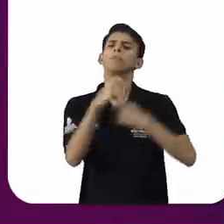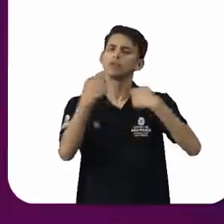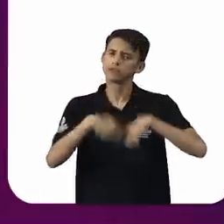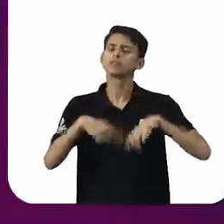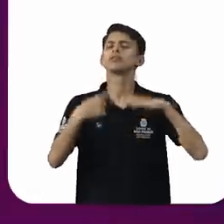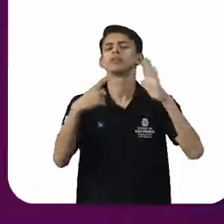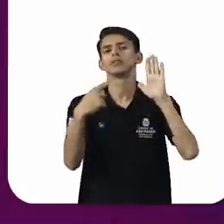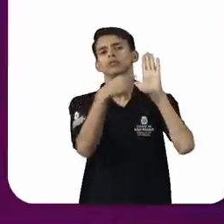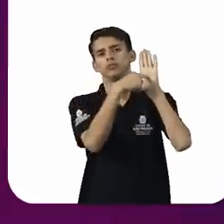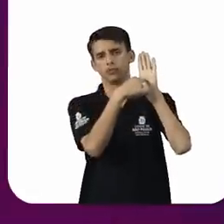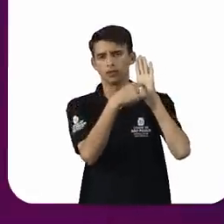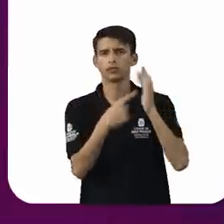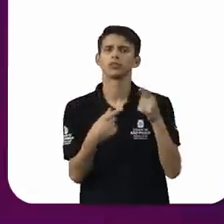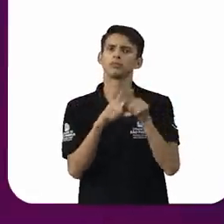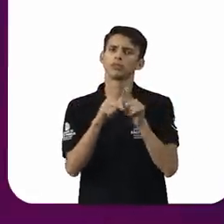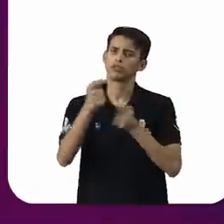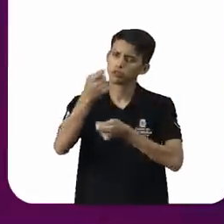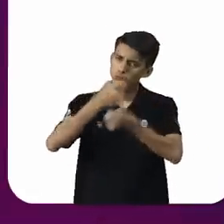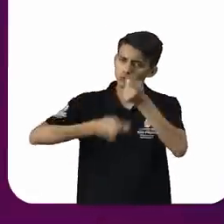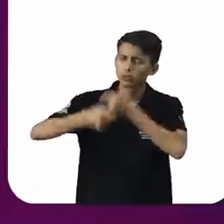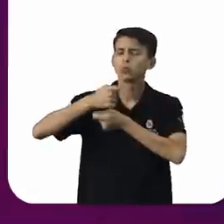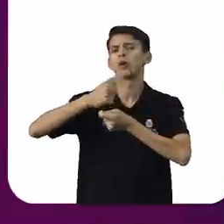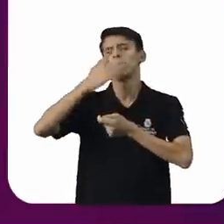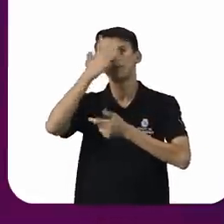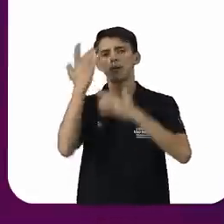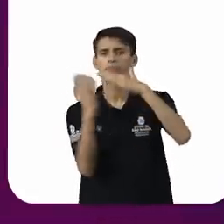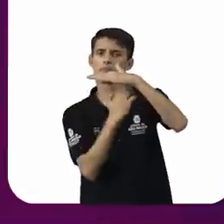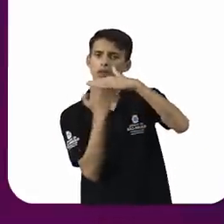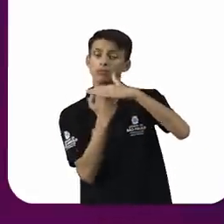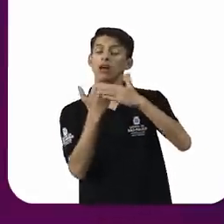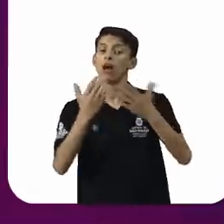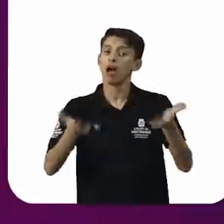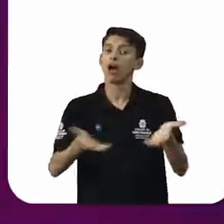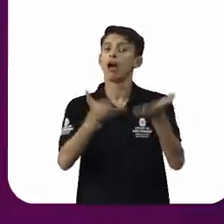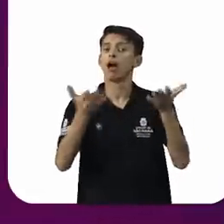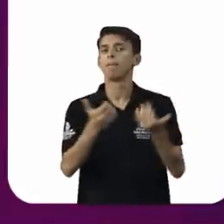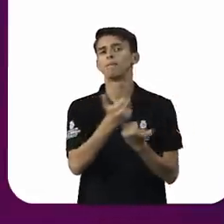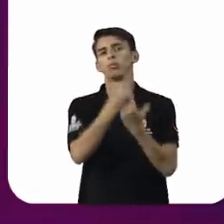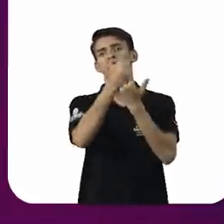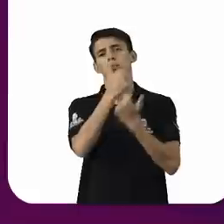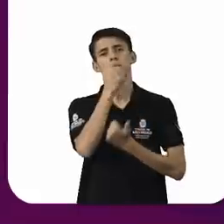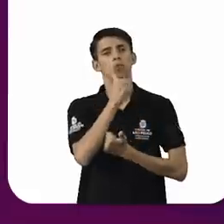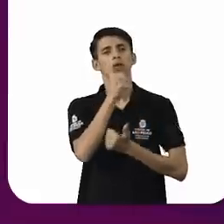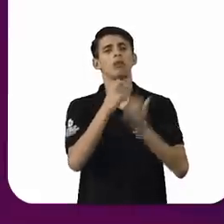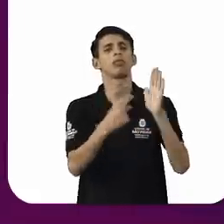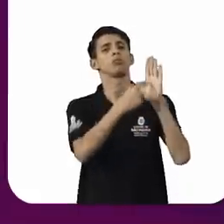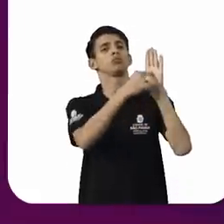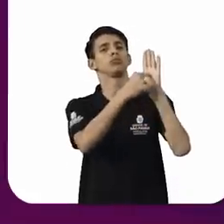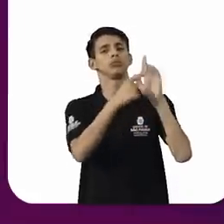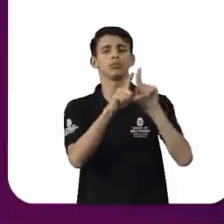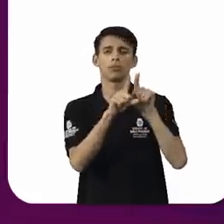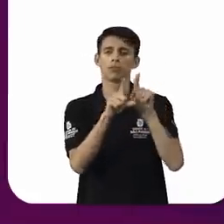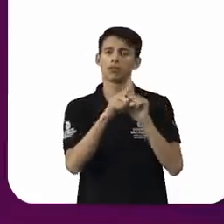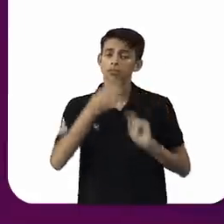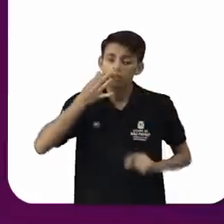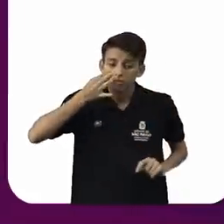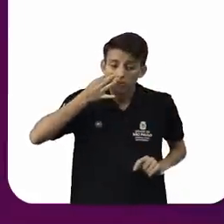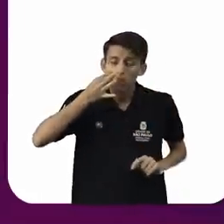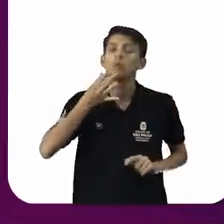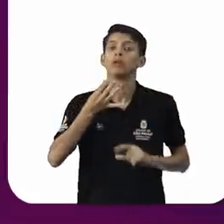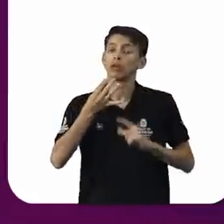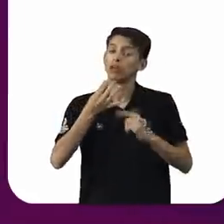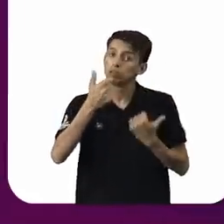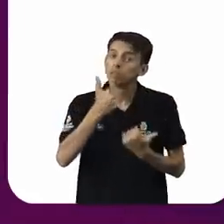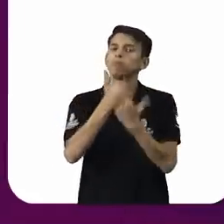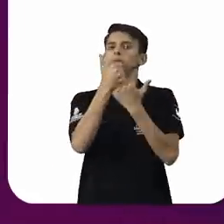vamos apoiar as mulheres que denunciam e as suas testemunhas porque só assim que a gente vai conseguir modificar esse